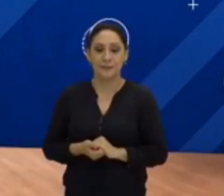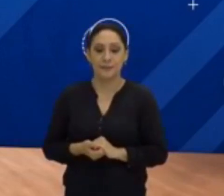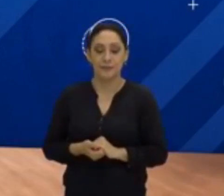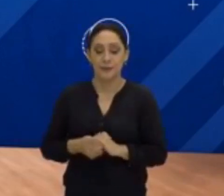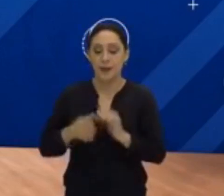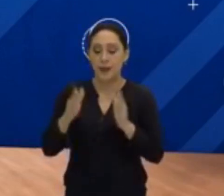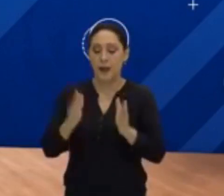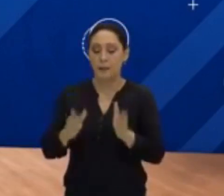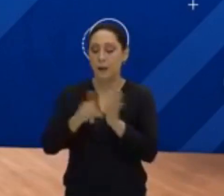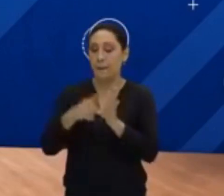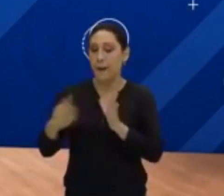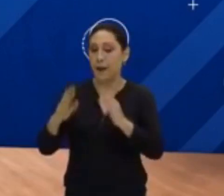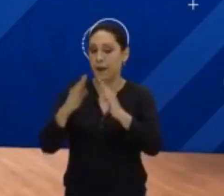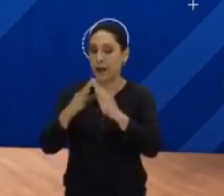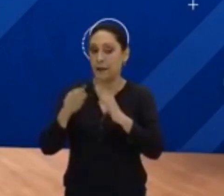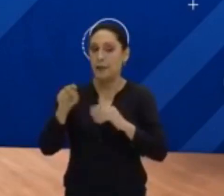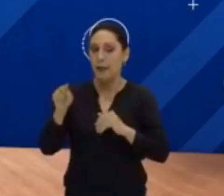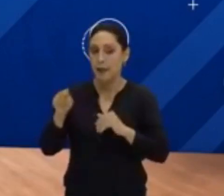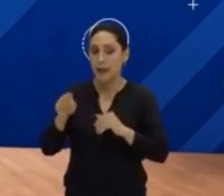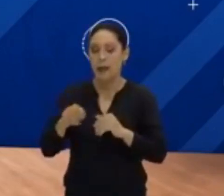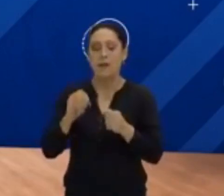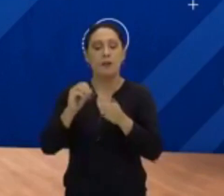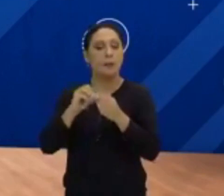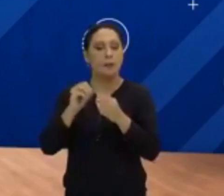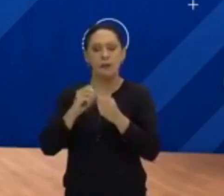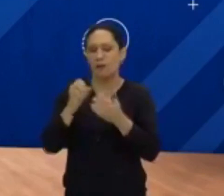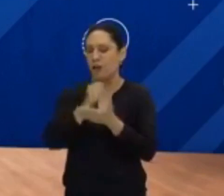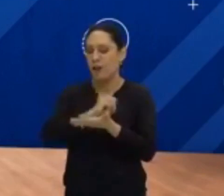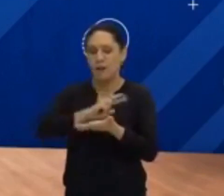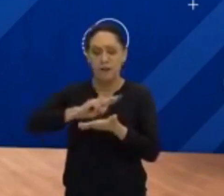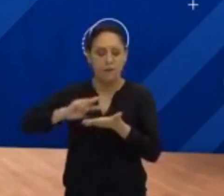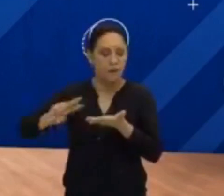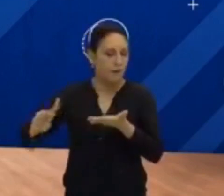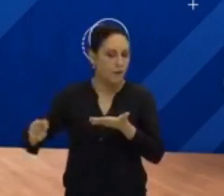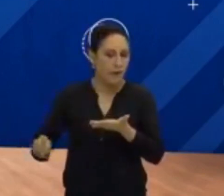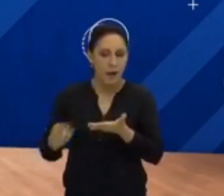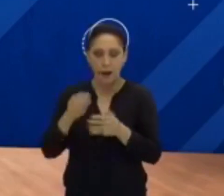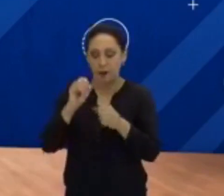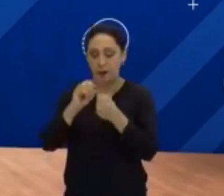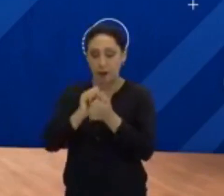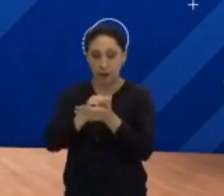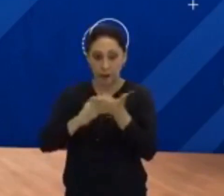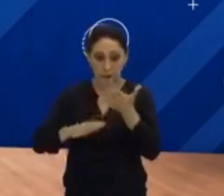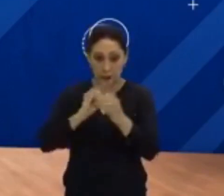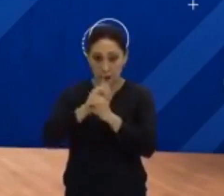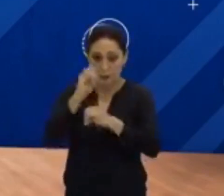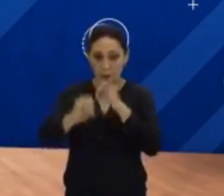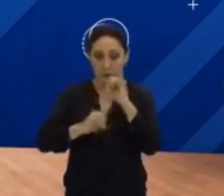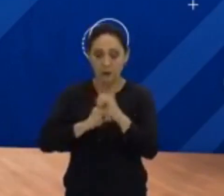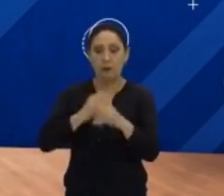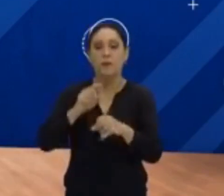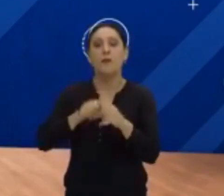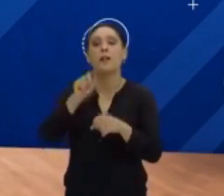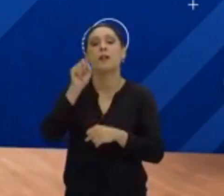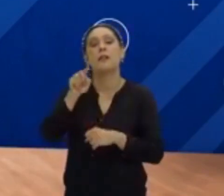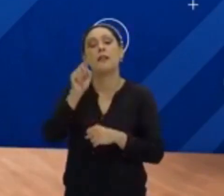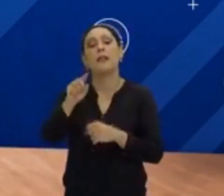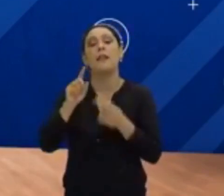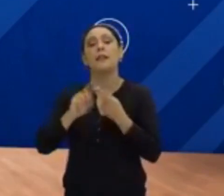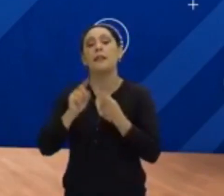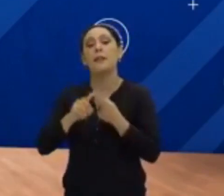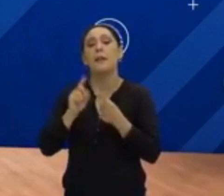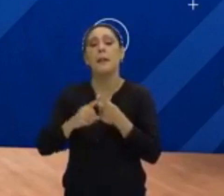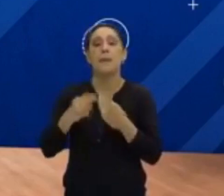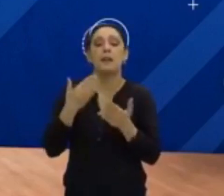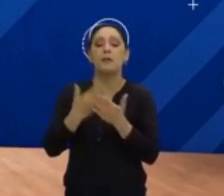Para Casa. Lá, você pode fazer vários exercícios online. Você também pode rever as aulas quantas